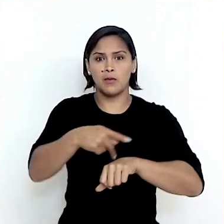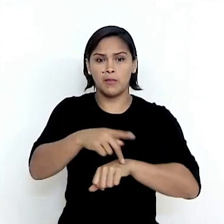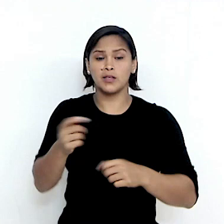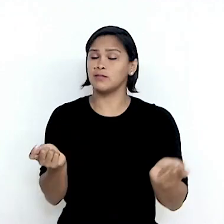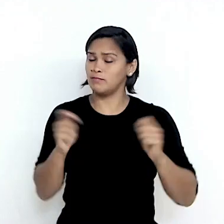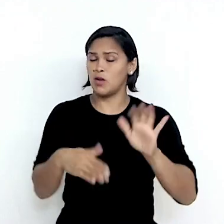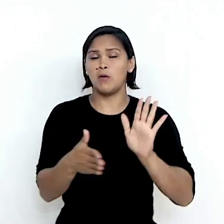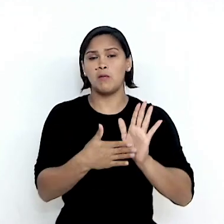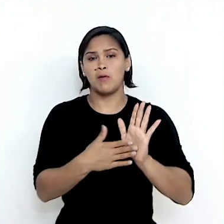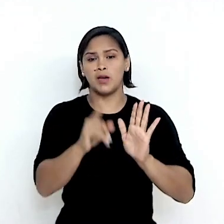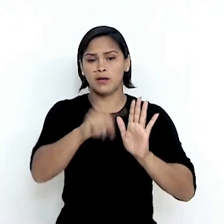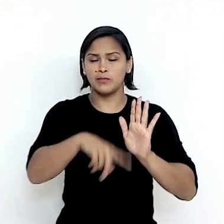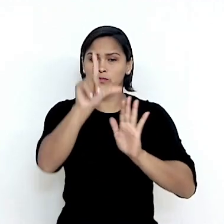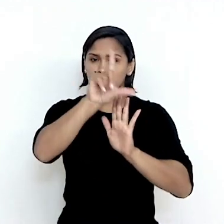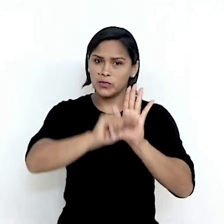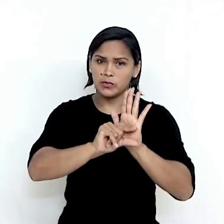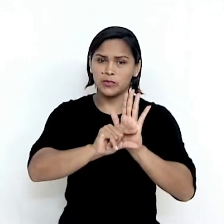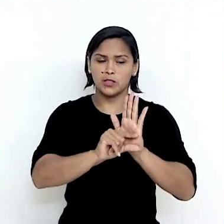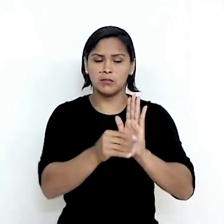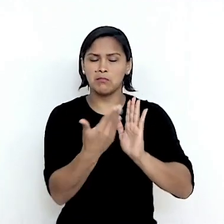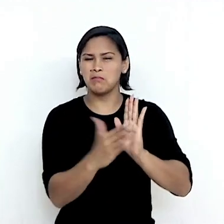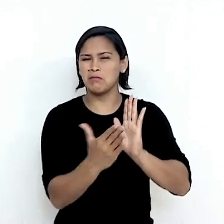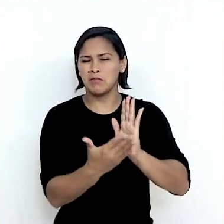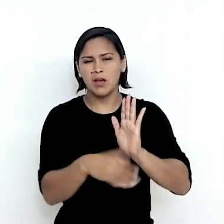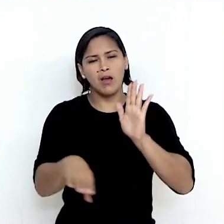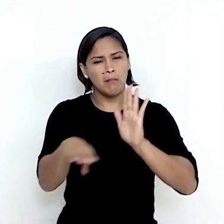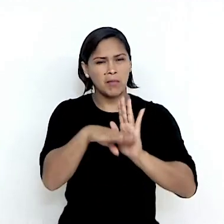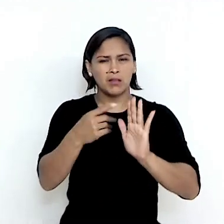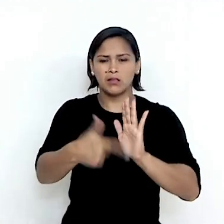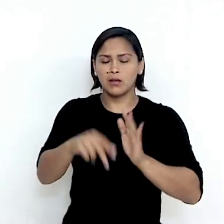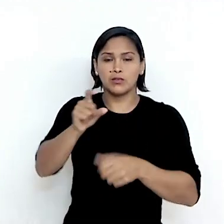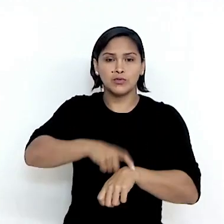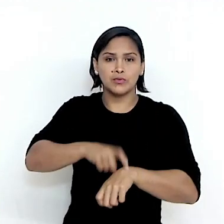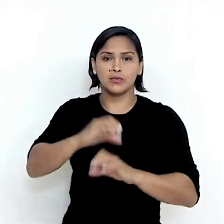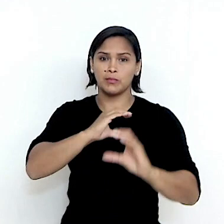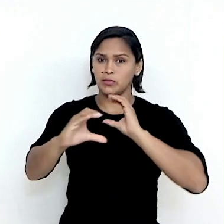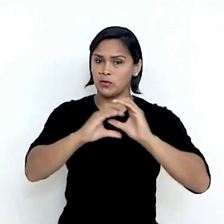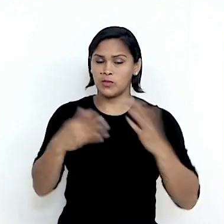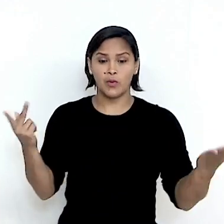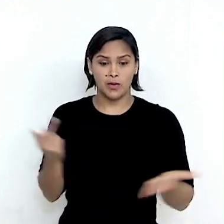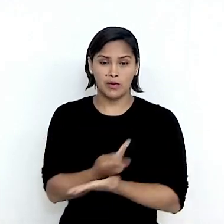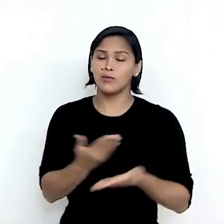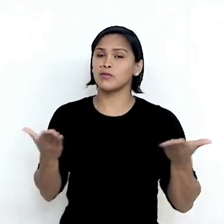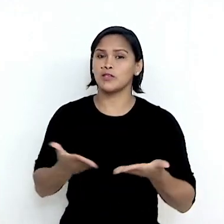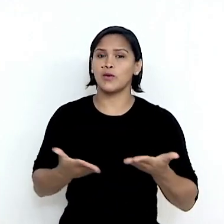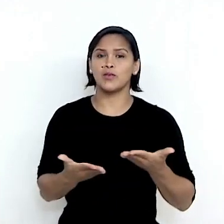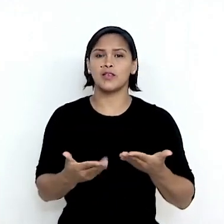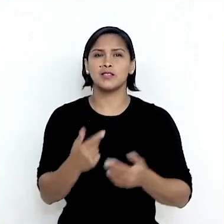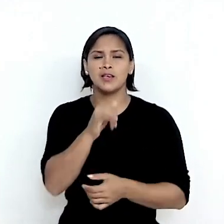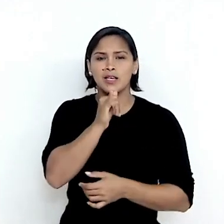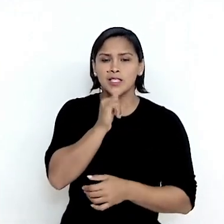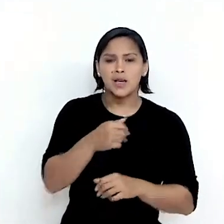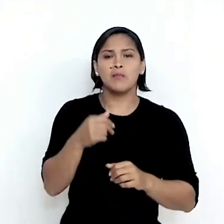promete reduzir aproximadamente pela metade o tempo de comunicação que nós temos hoje entre, por